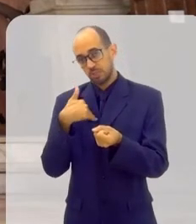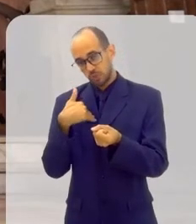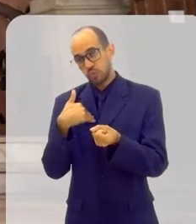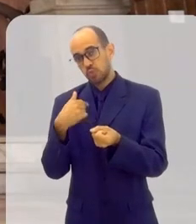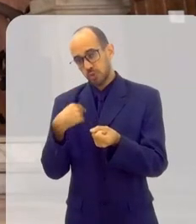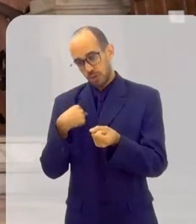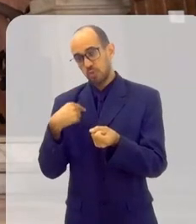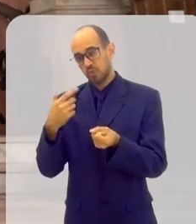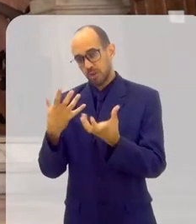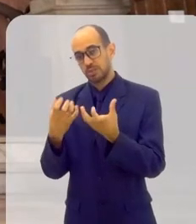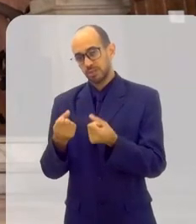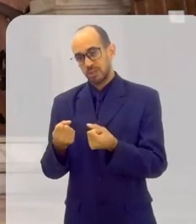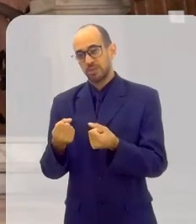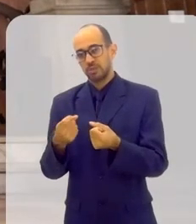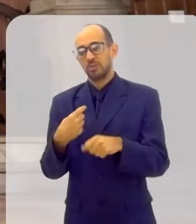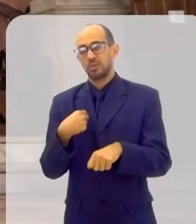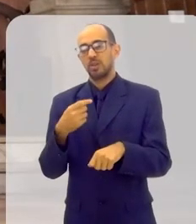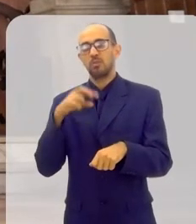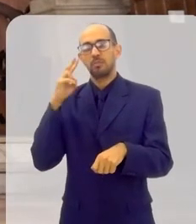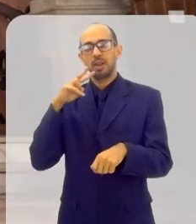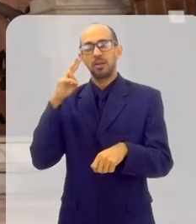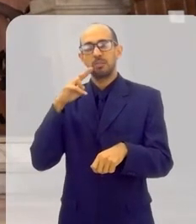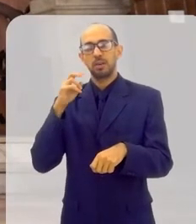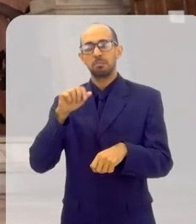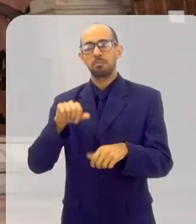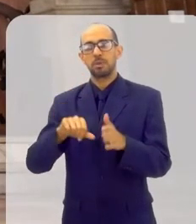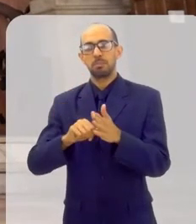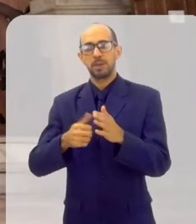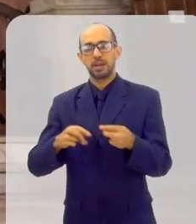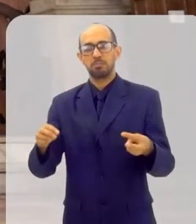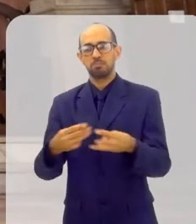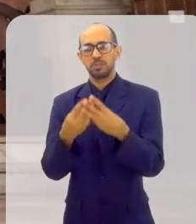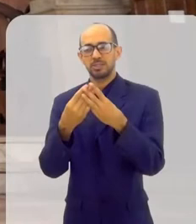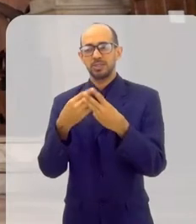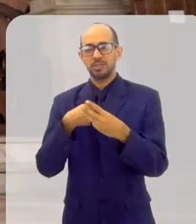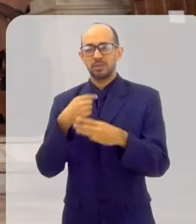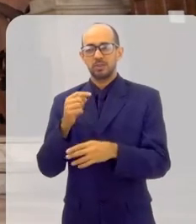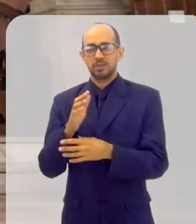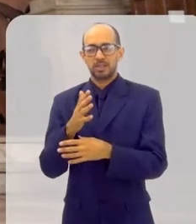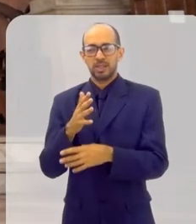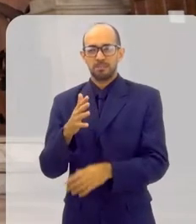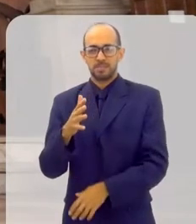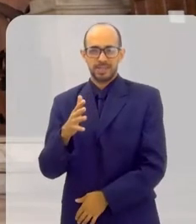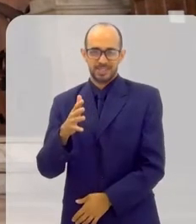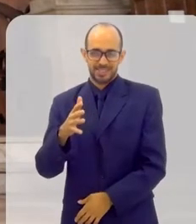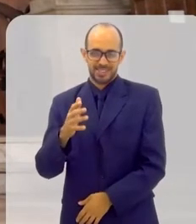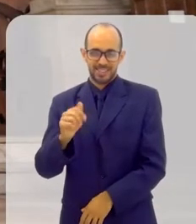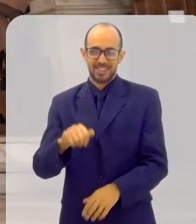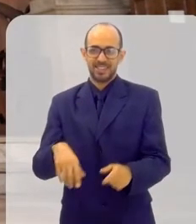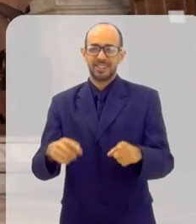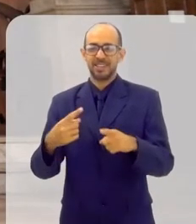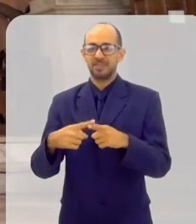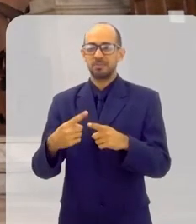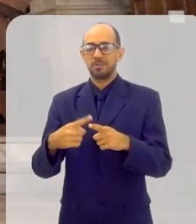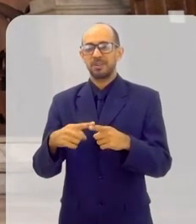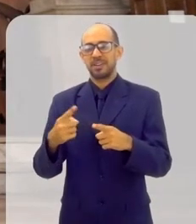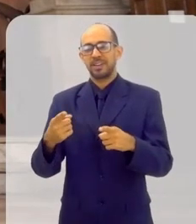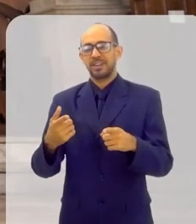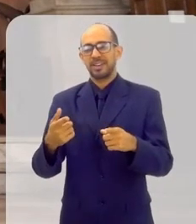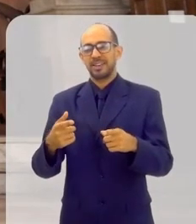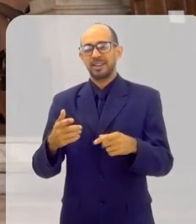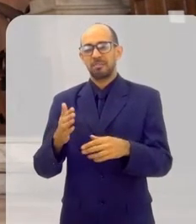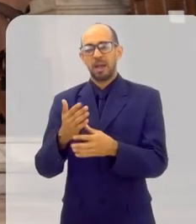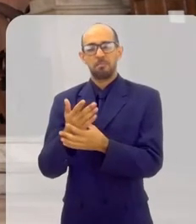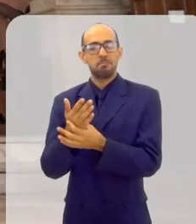Senhor, aqui estou eu. Eu lembro na primeira missa que eu celebrei, como eu tremia. A minha primeira missa que eu celebrei, a primeira divina